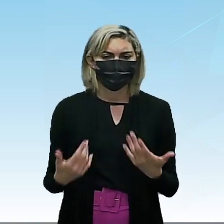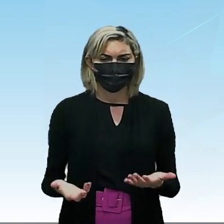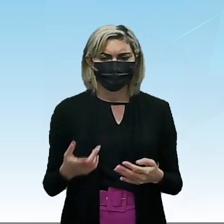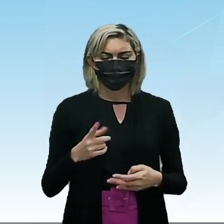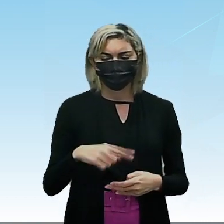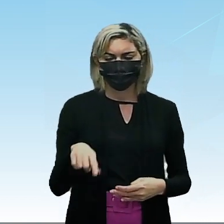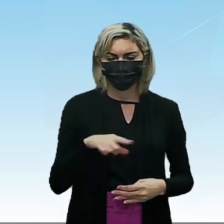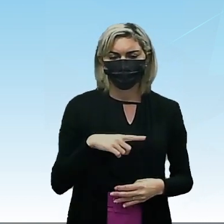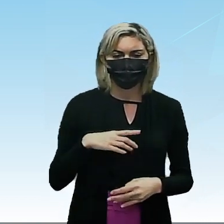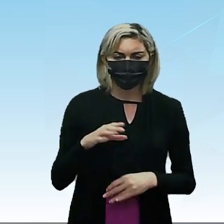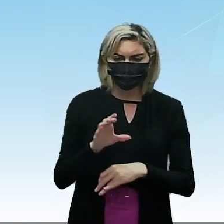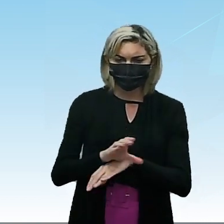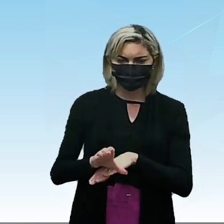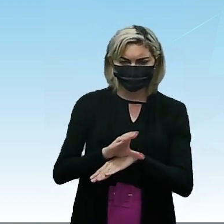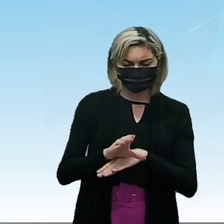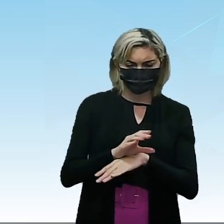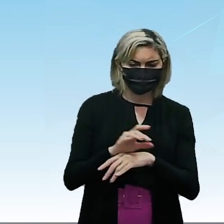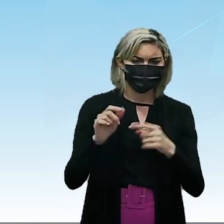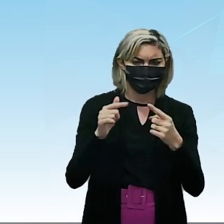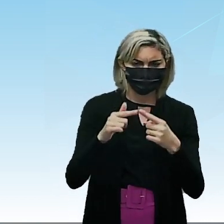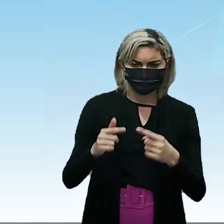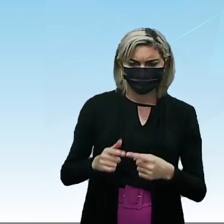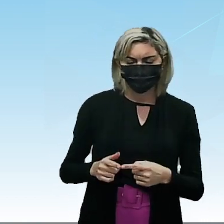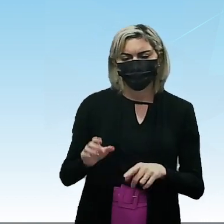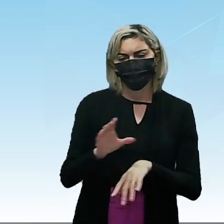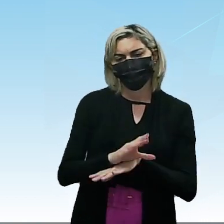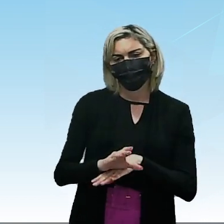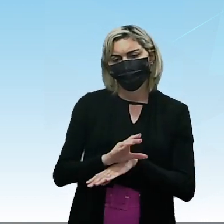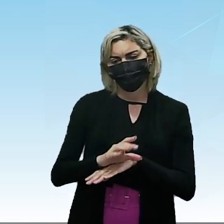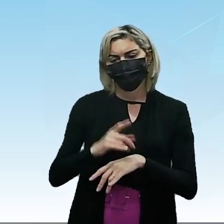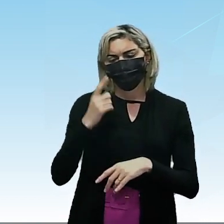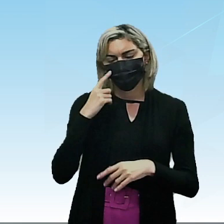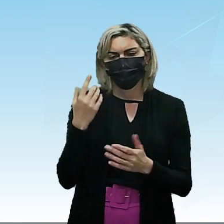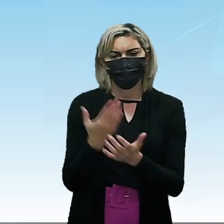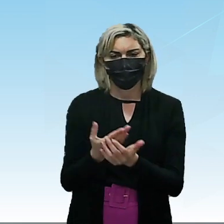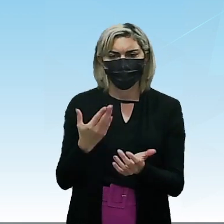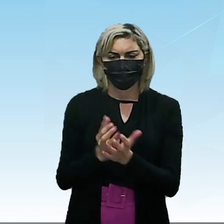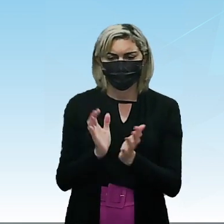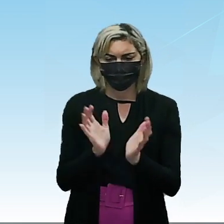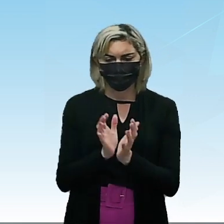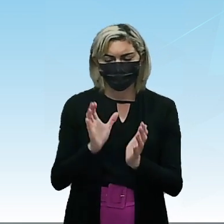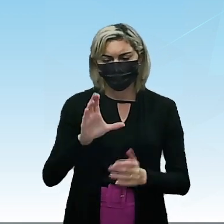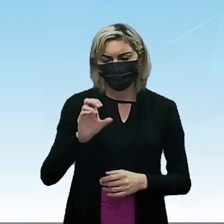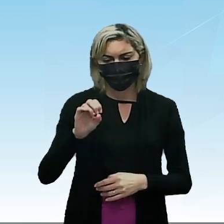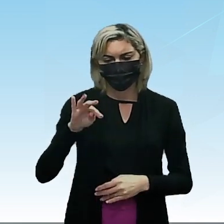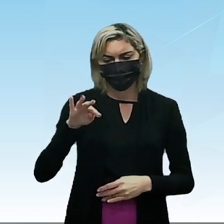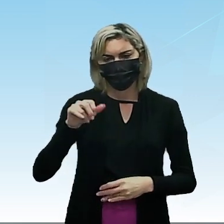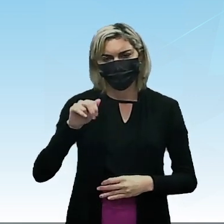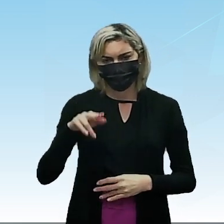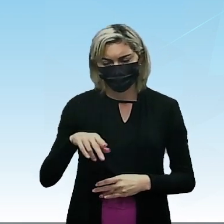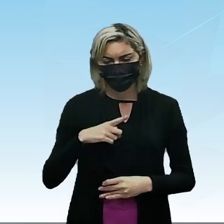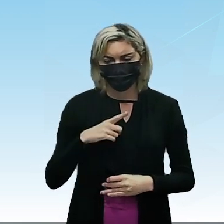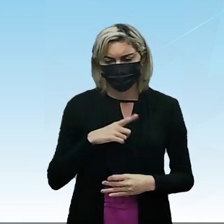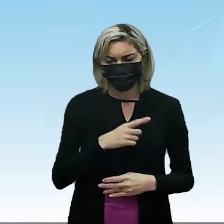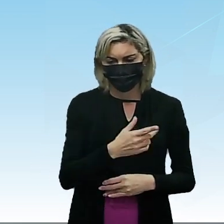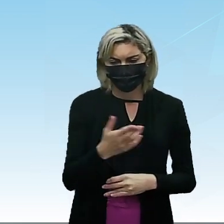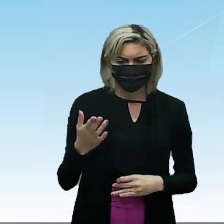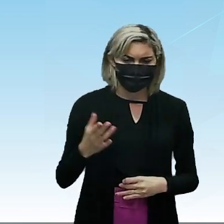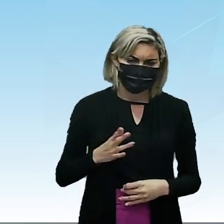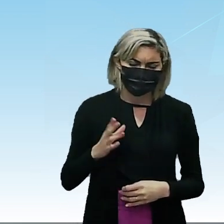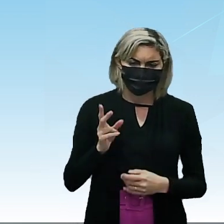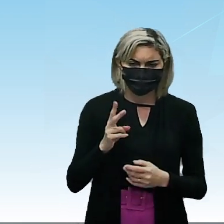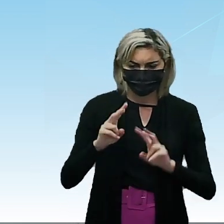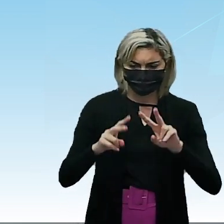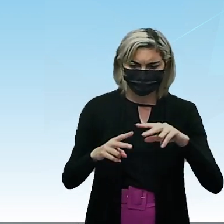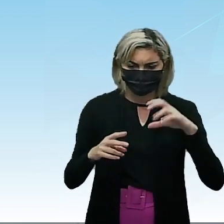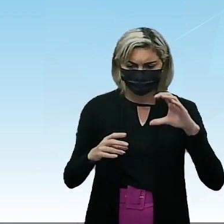quando você tiver a carbonila entre átomos de carbono você tem o grupamento cetona. Lembre que a carbonila é C dupla O.